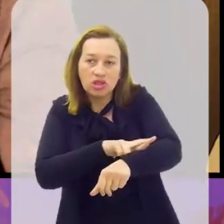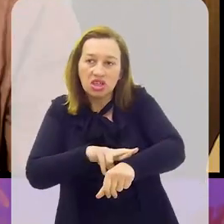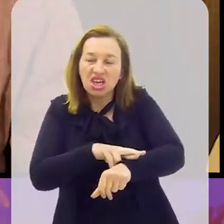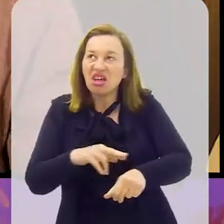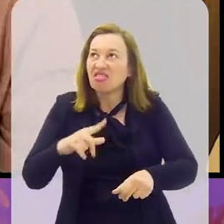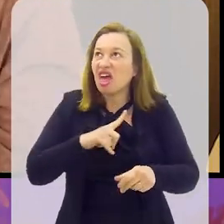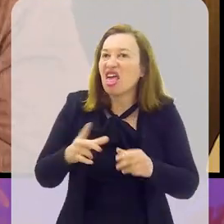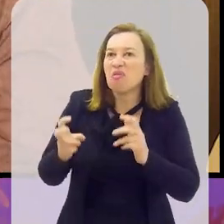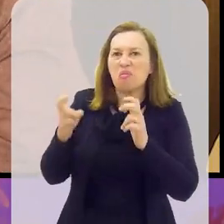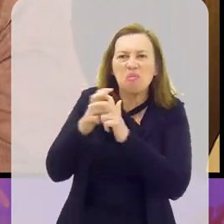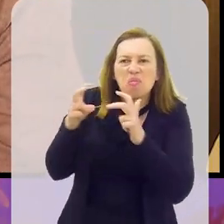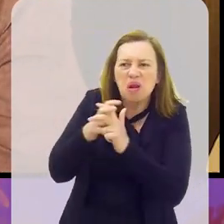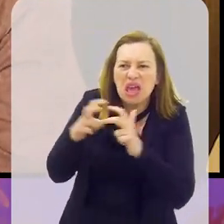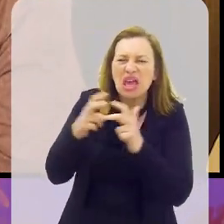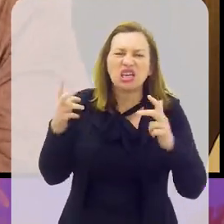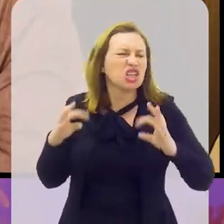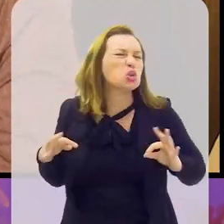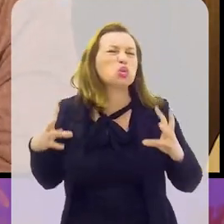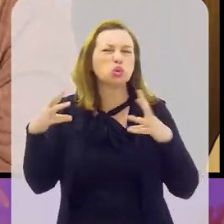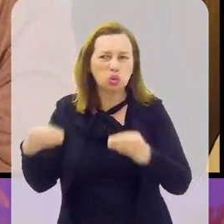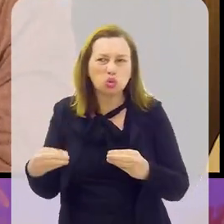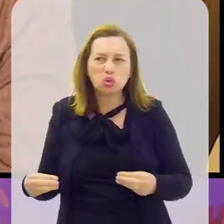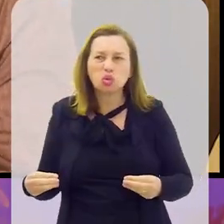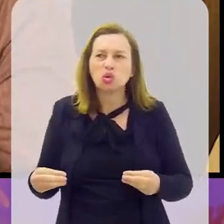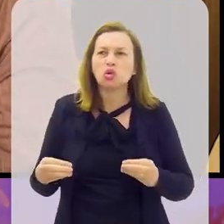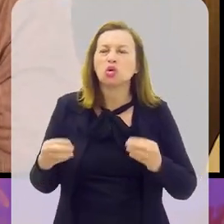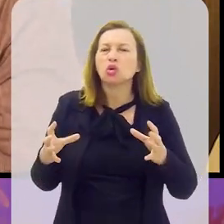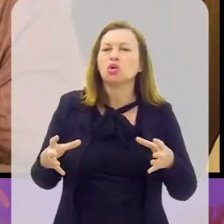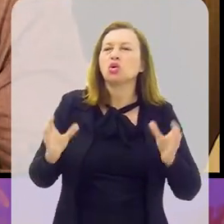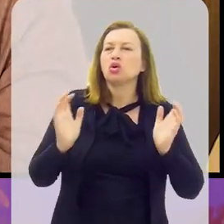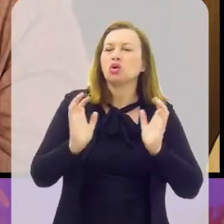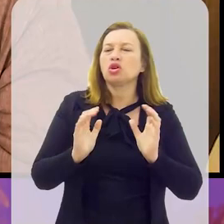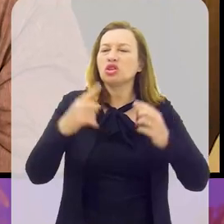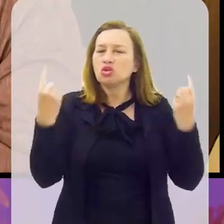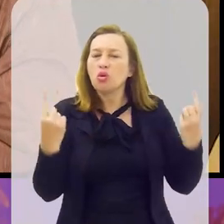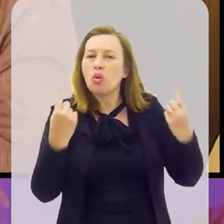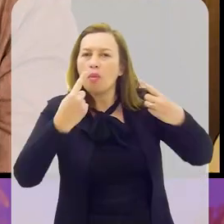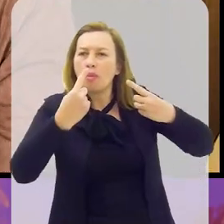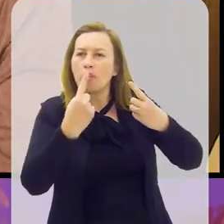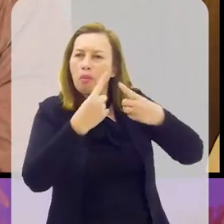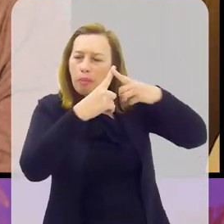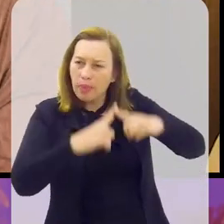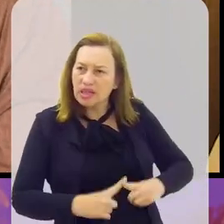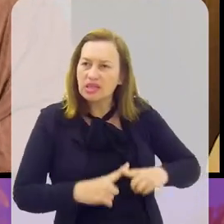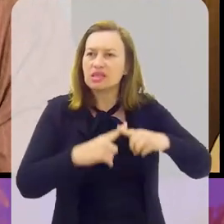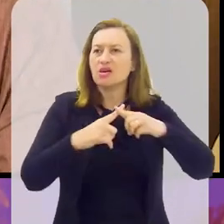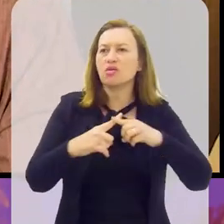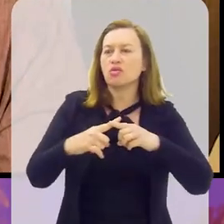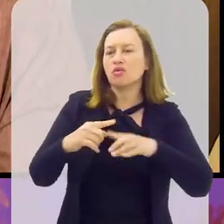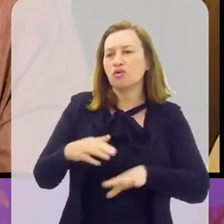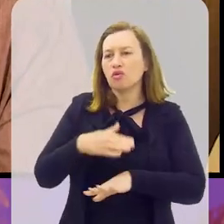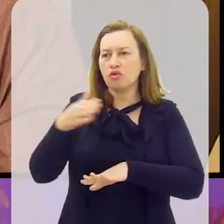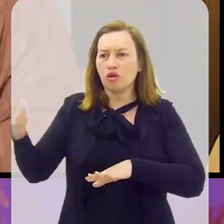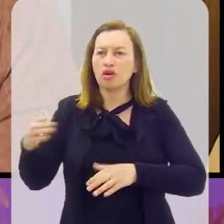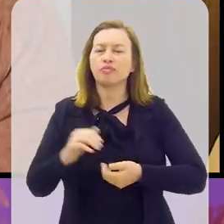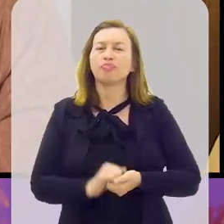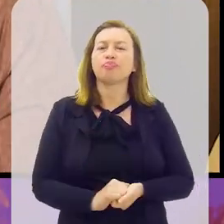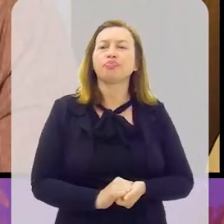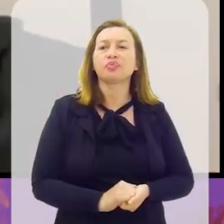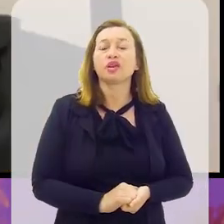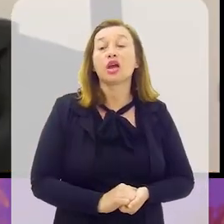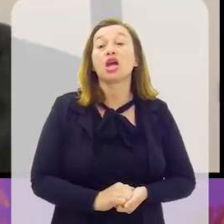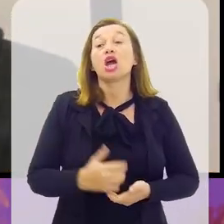tem brigas em tudo, nos estaduais, no brasileiro e nas Copas Internacionais, professor Felipe.